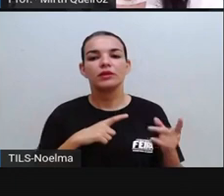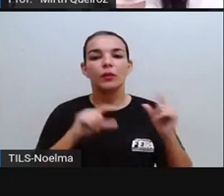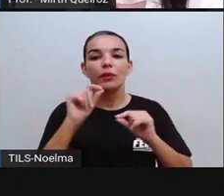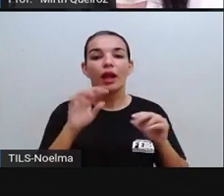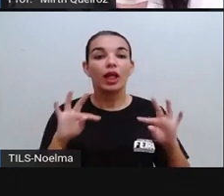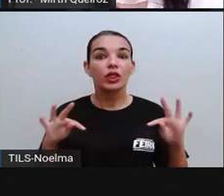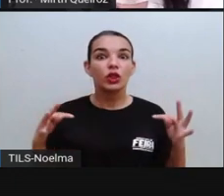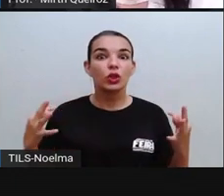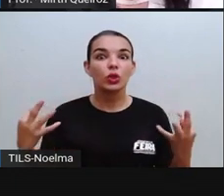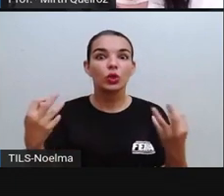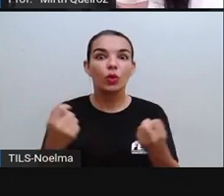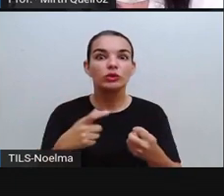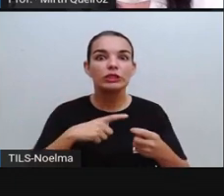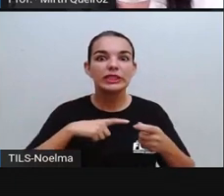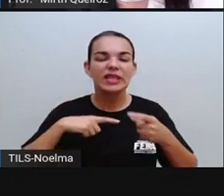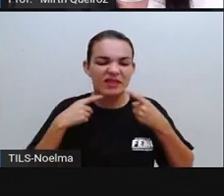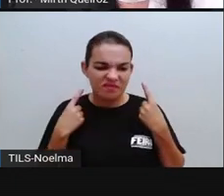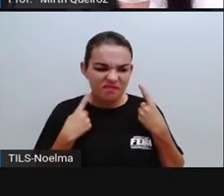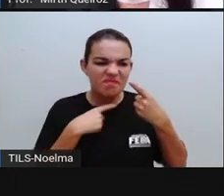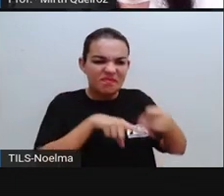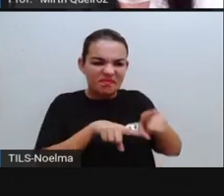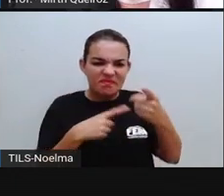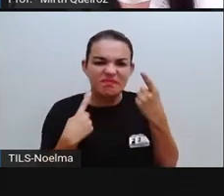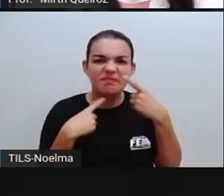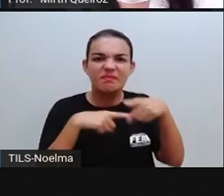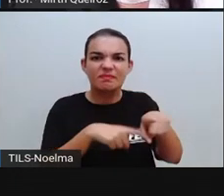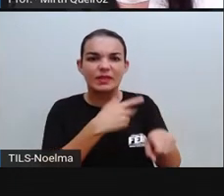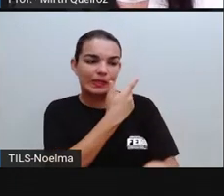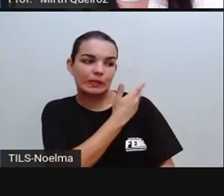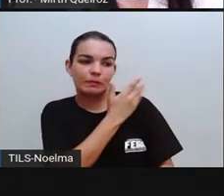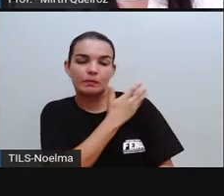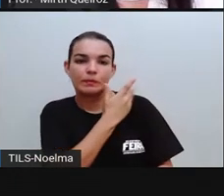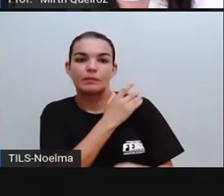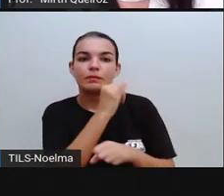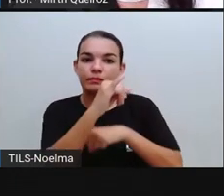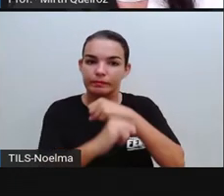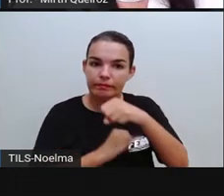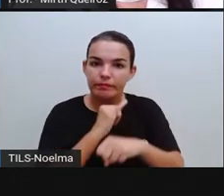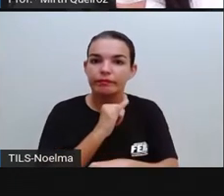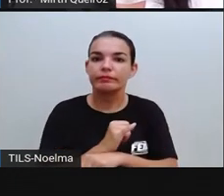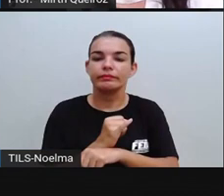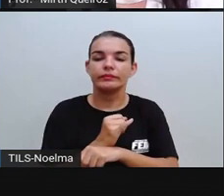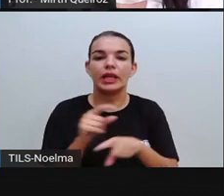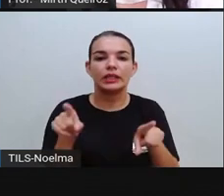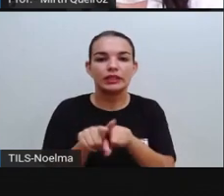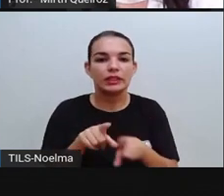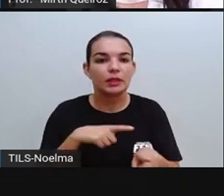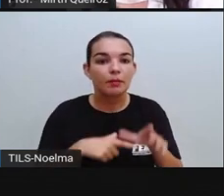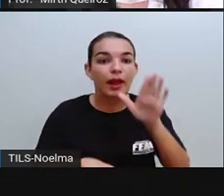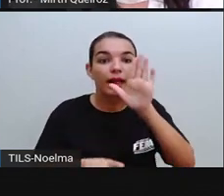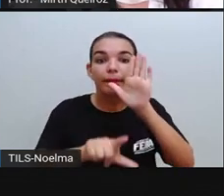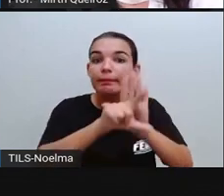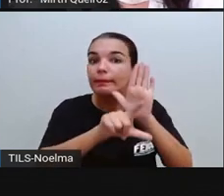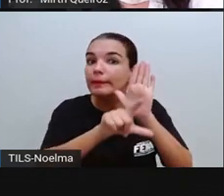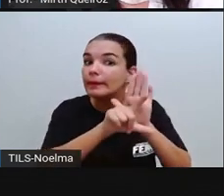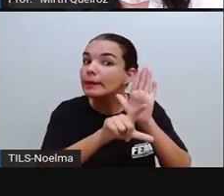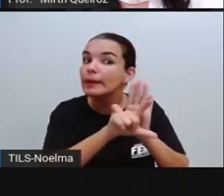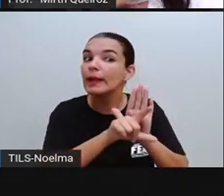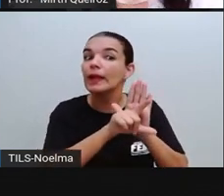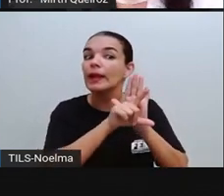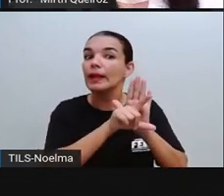eles sofreram ataques racistas na internet. Nós temos também Gleice, que ela